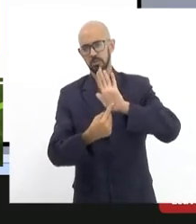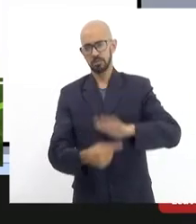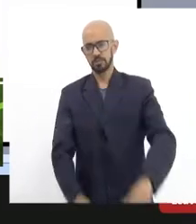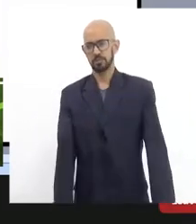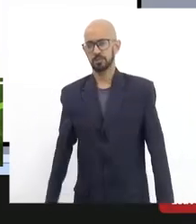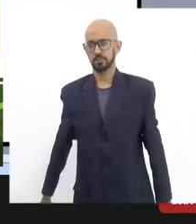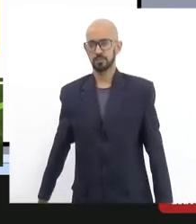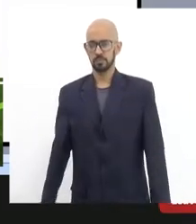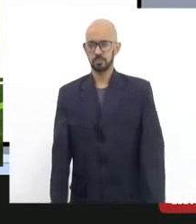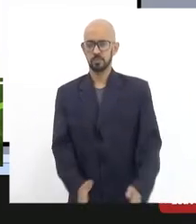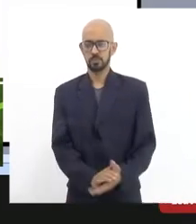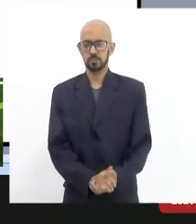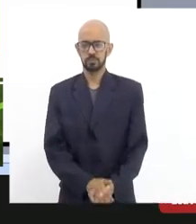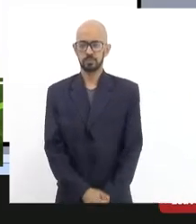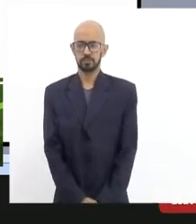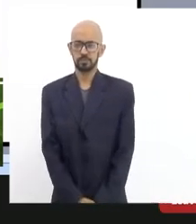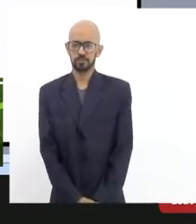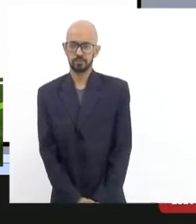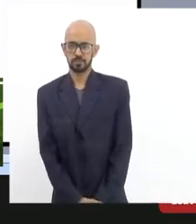é o próximo.